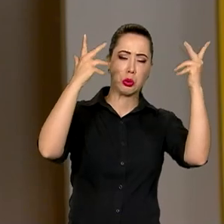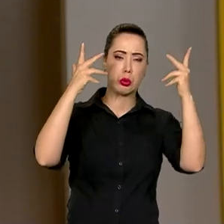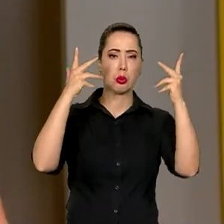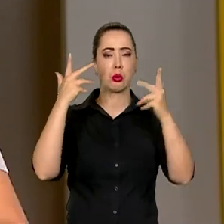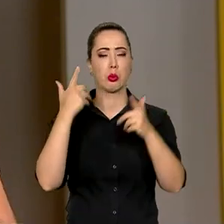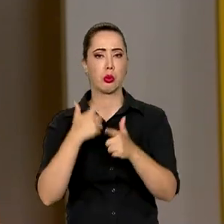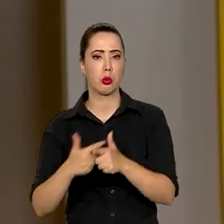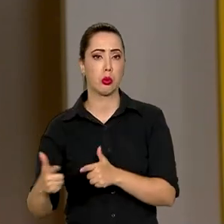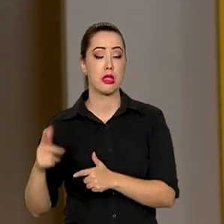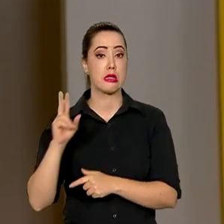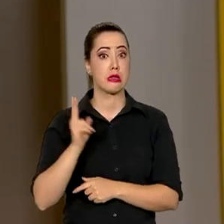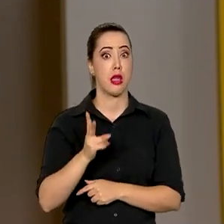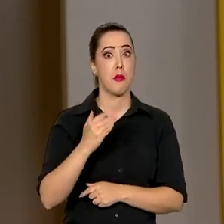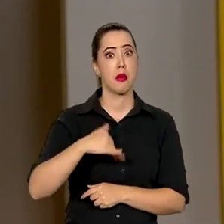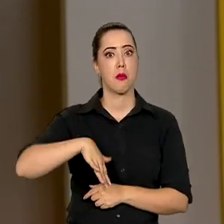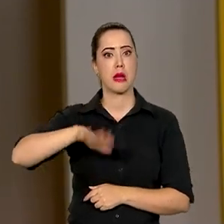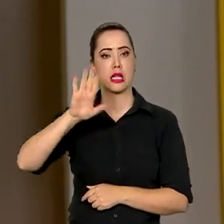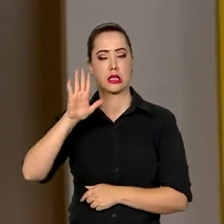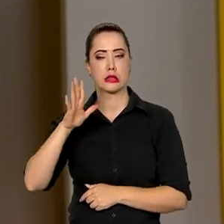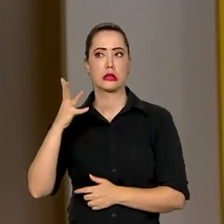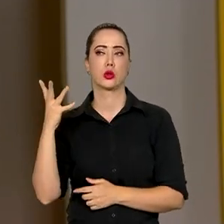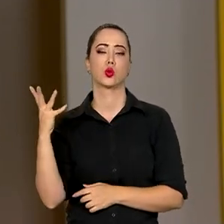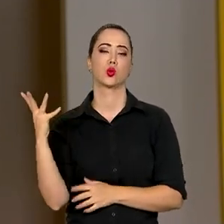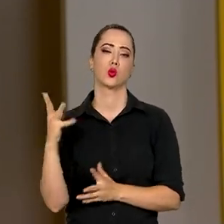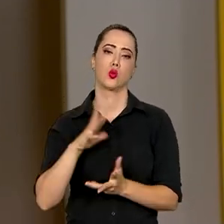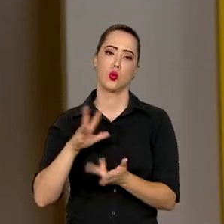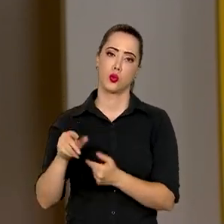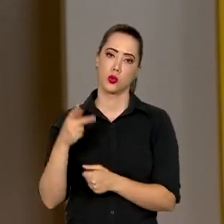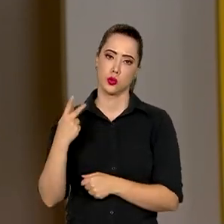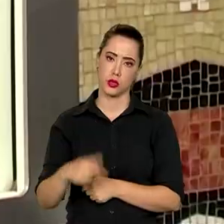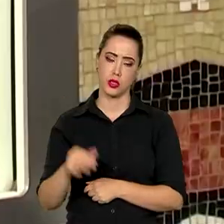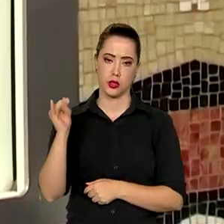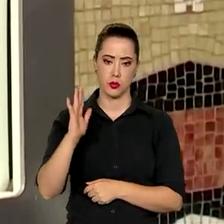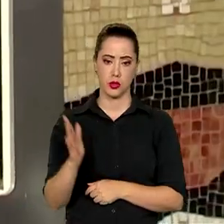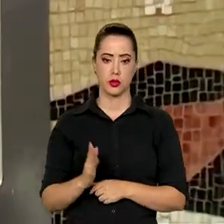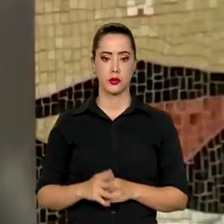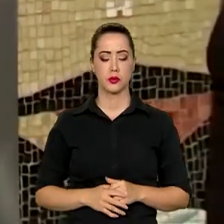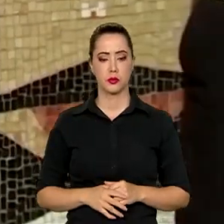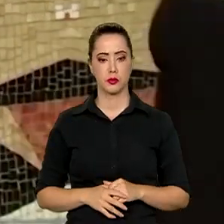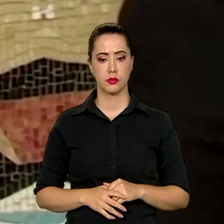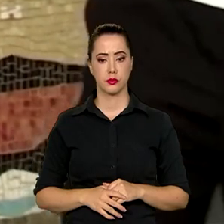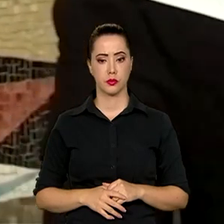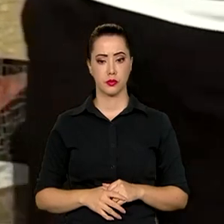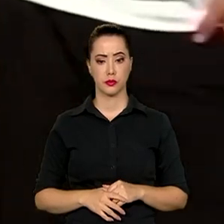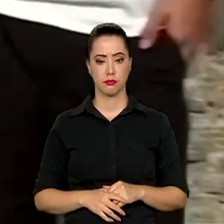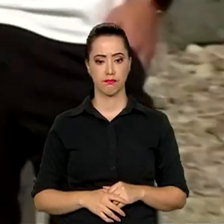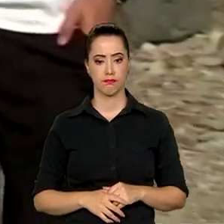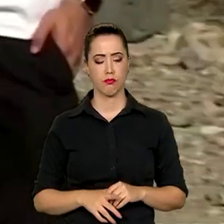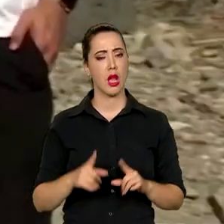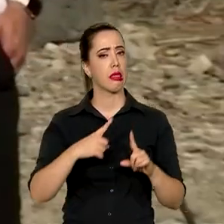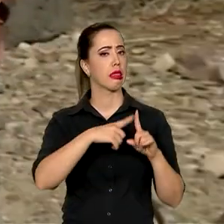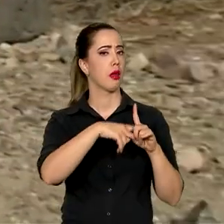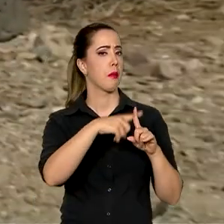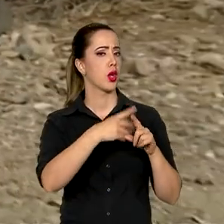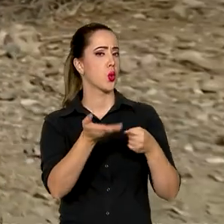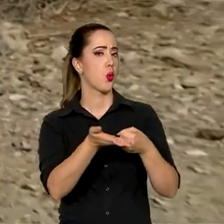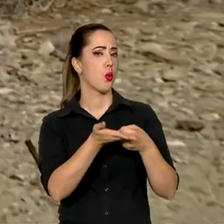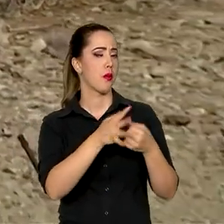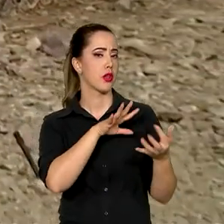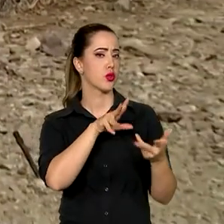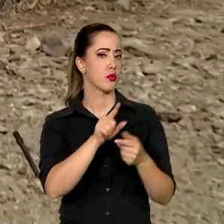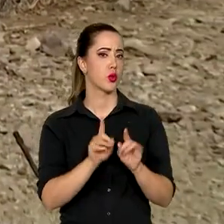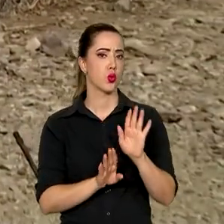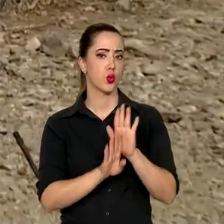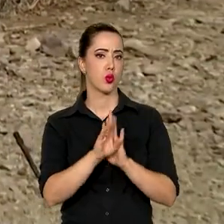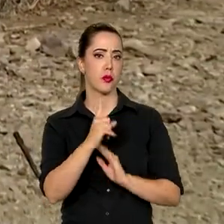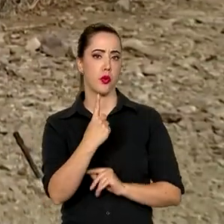naturais, cada vez mais frequentes no mundo e aqui no Brasil. A temperatura média global aumentou